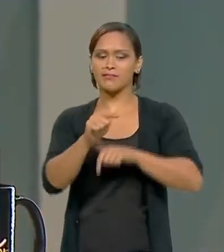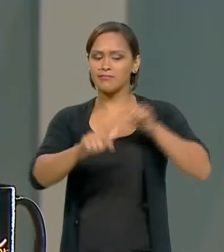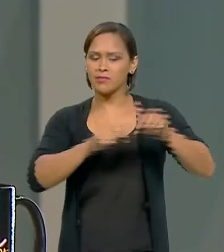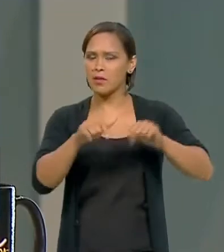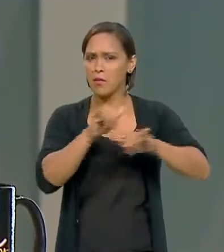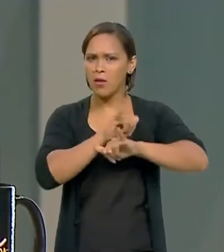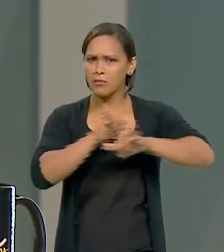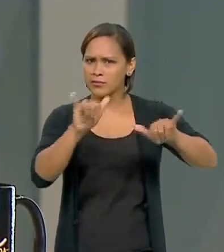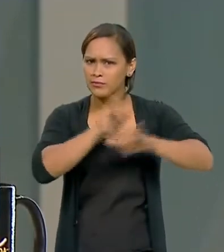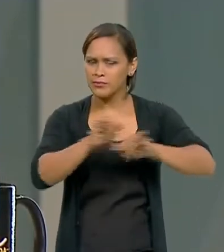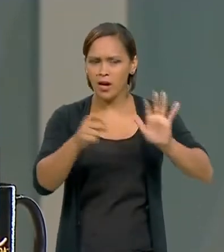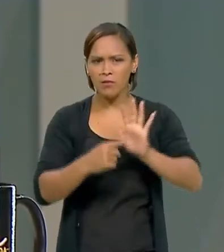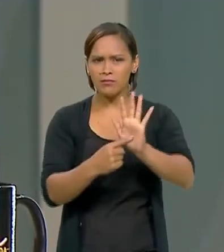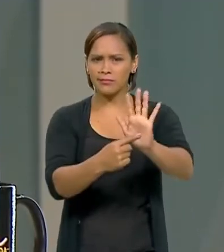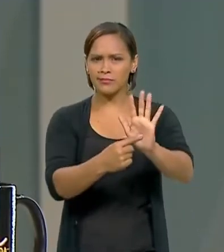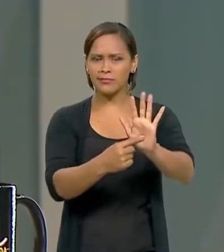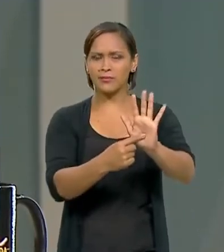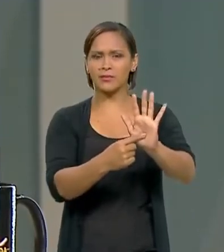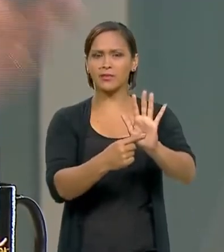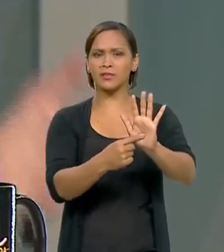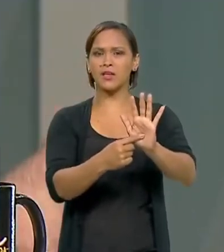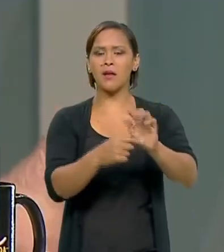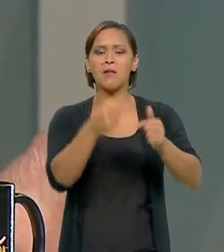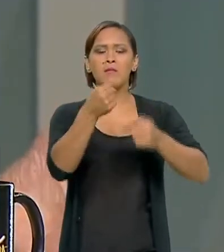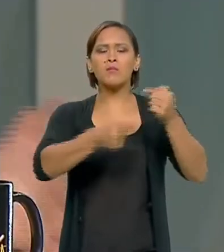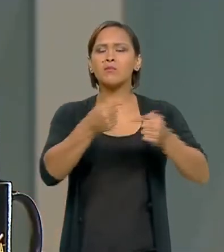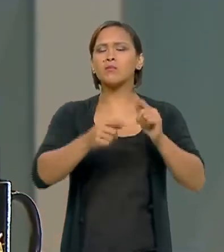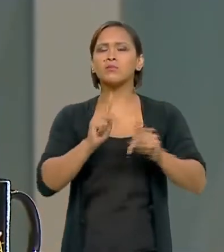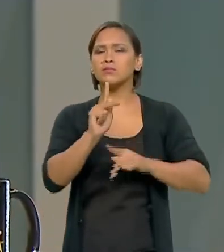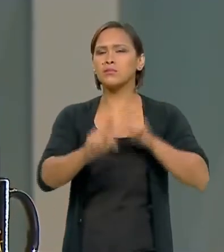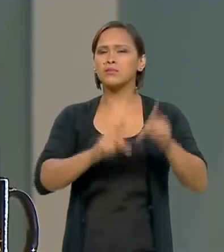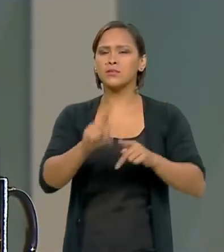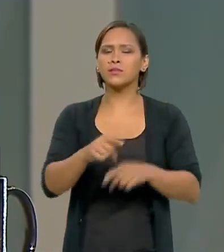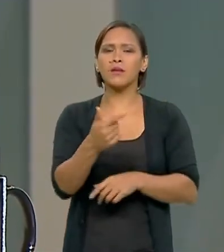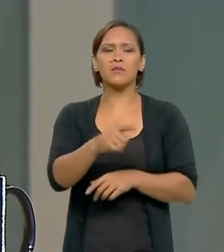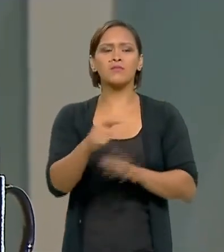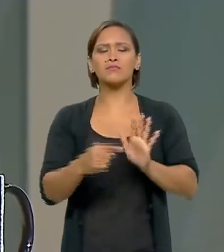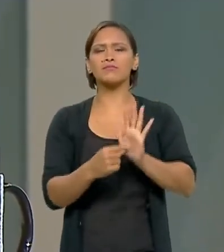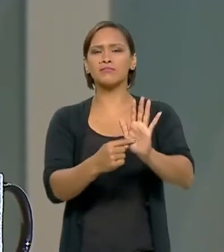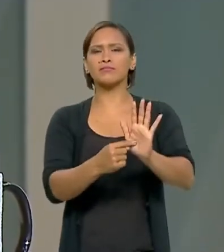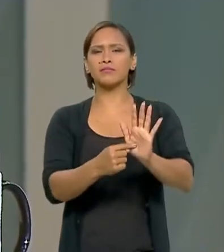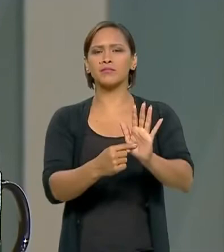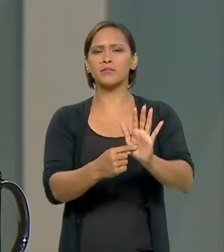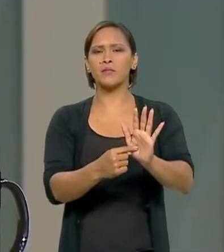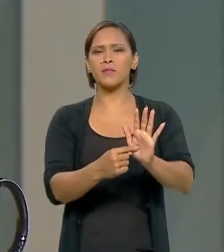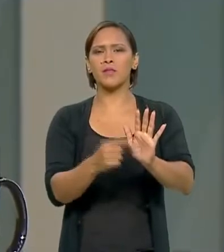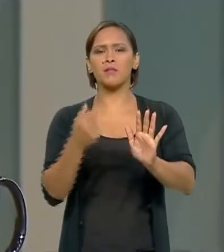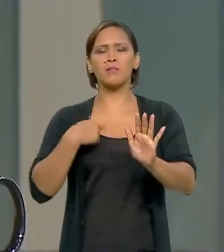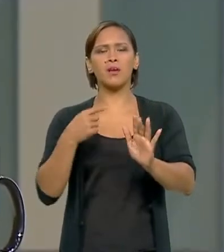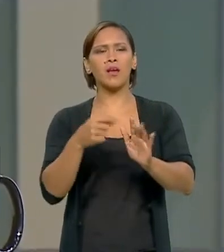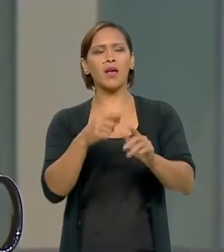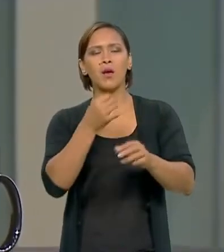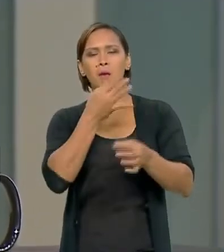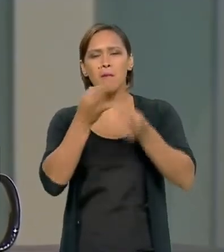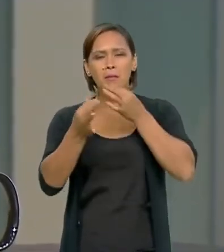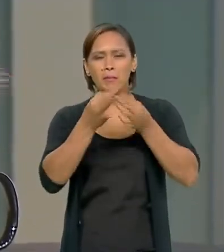são colocados para discussão do público não são colocados para serem